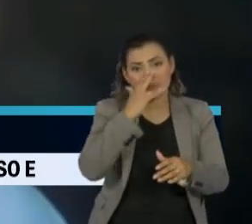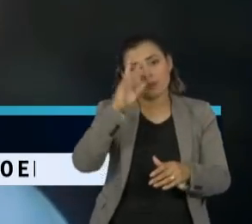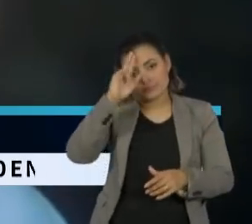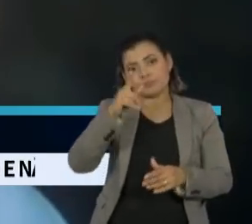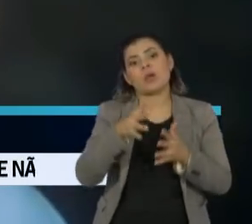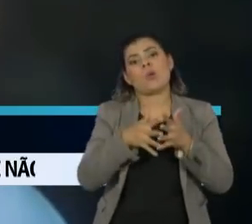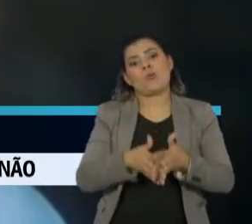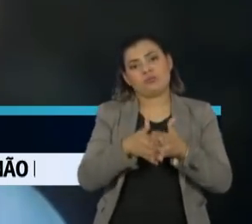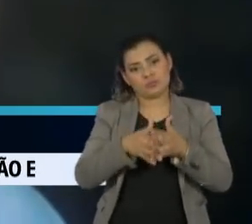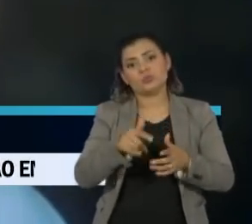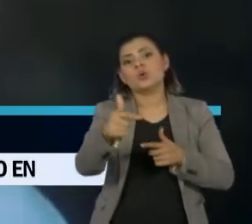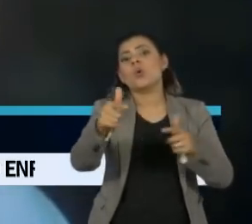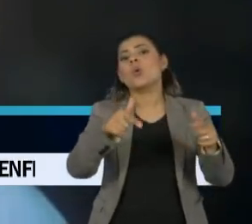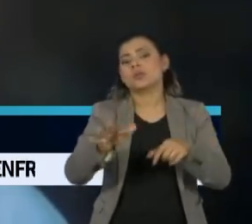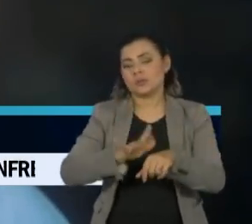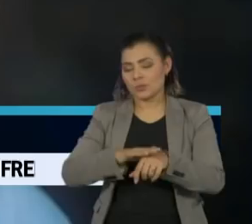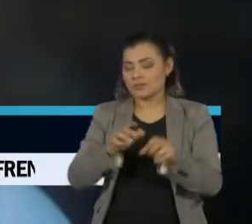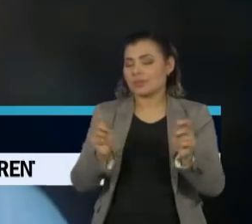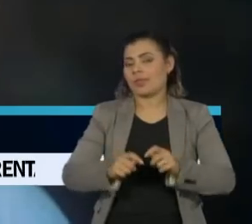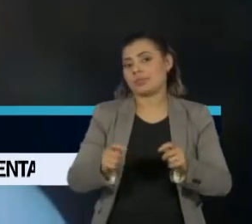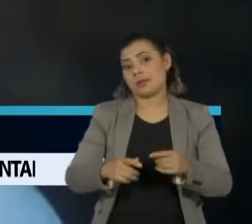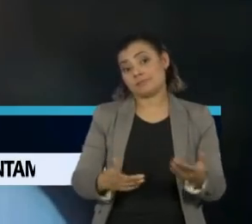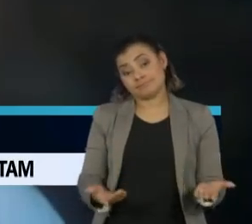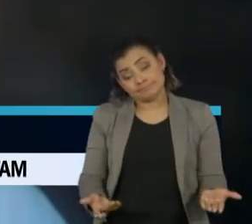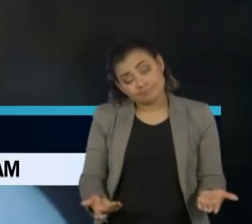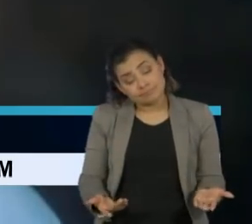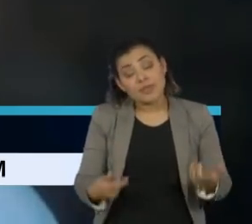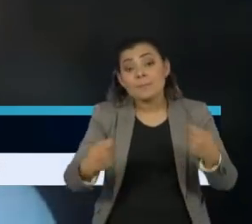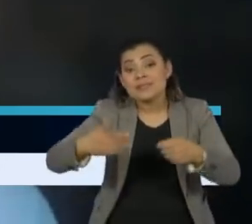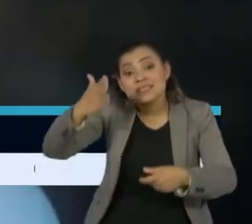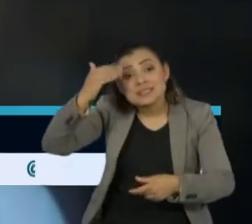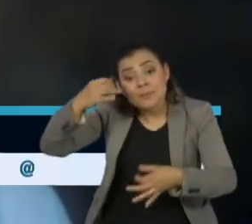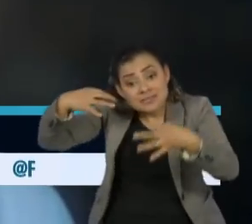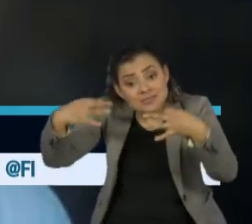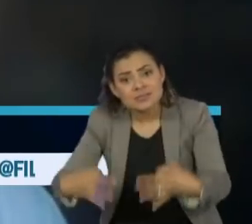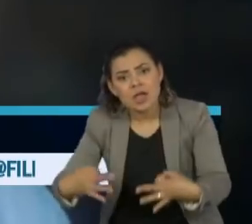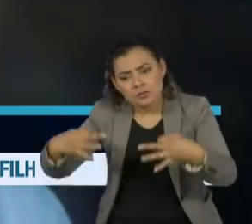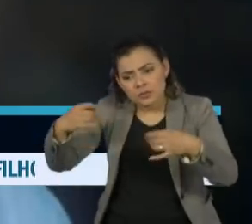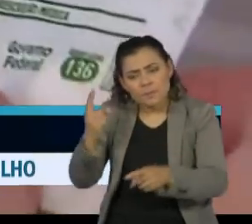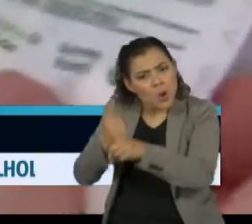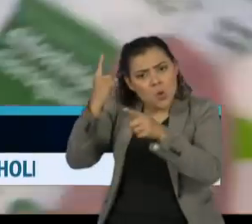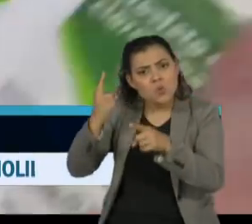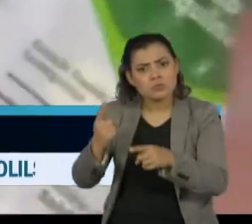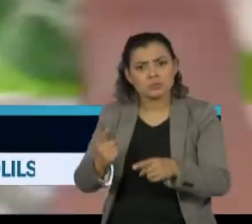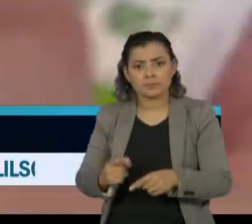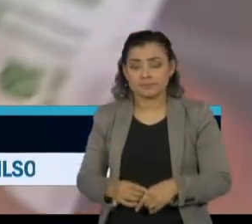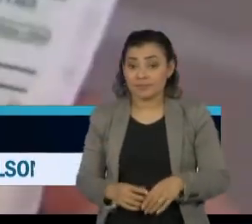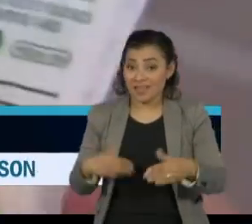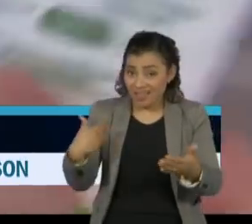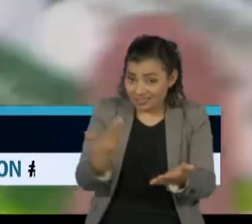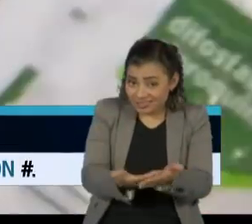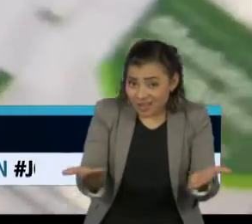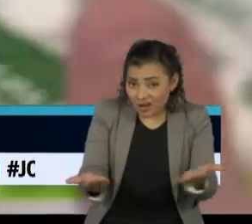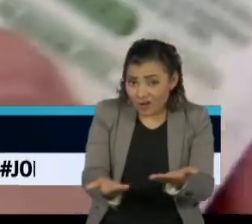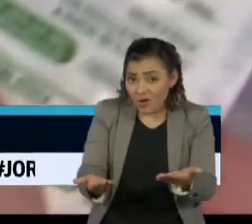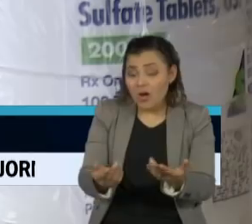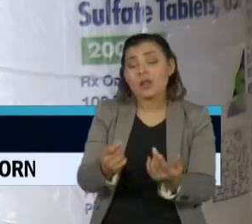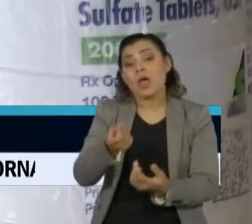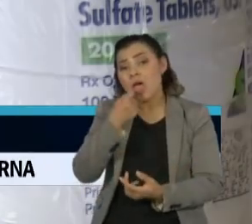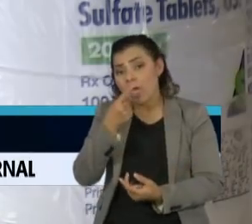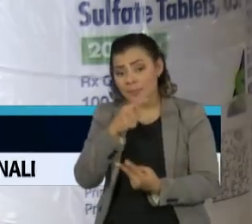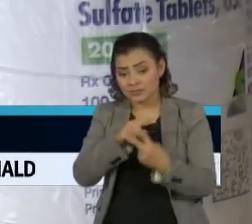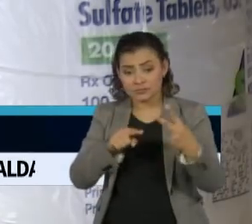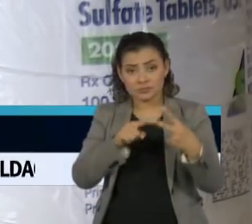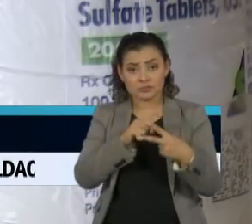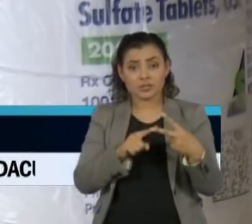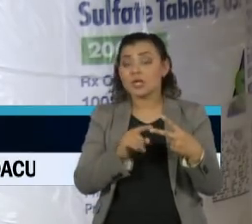uma série de outras coisas, tá certo? Então esses cuidados é que a gente precisa colocar na mesa. Até agora, o uso das duas substâncias